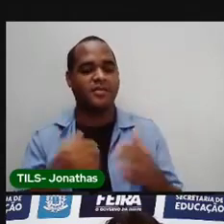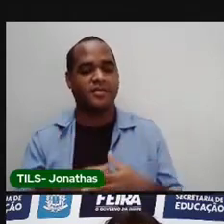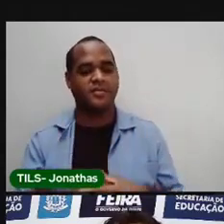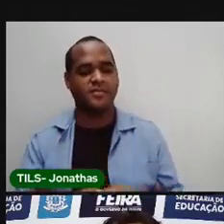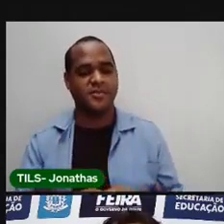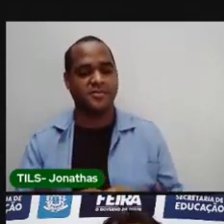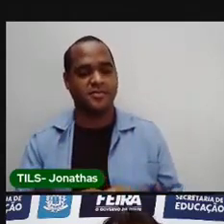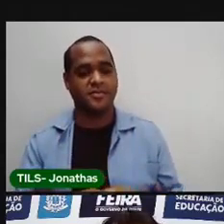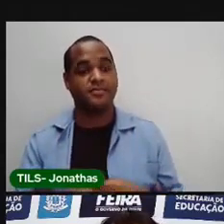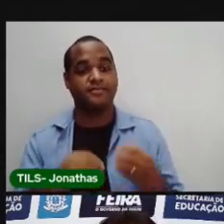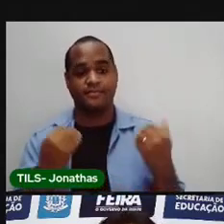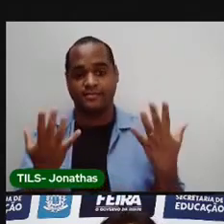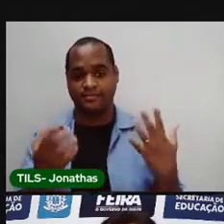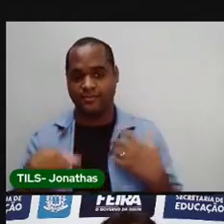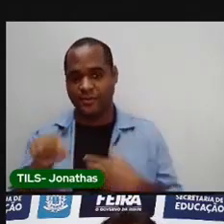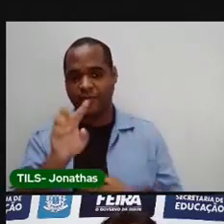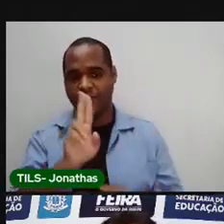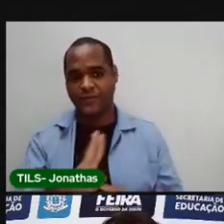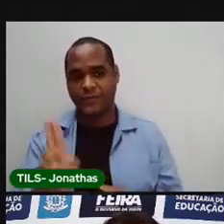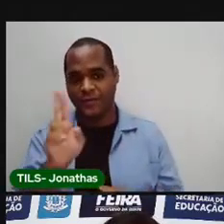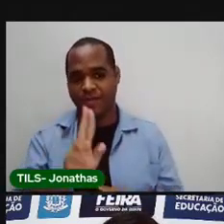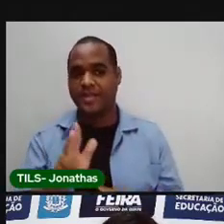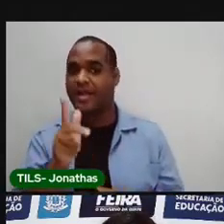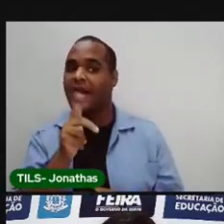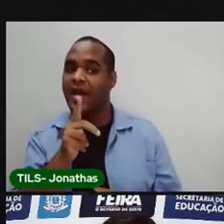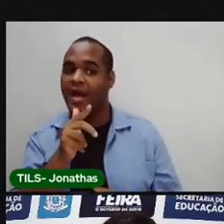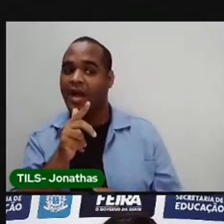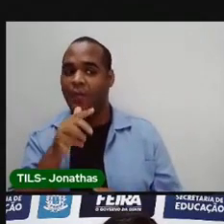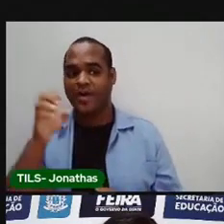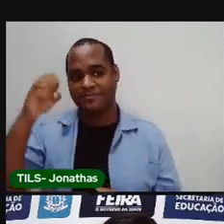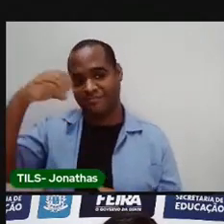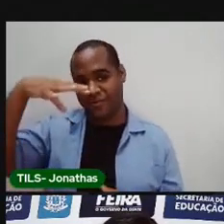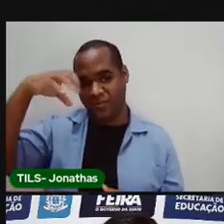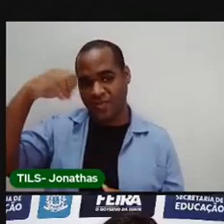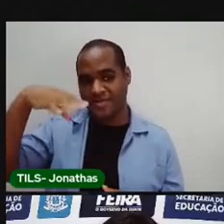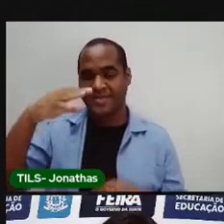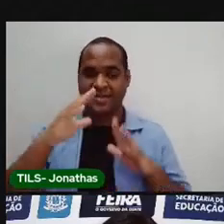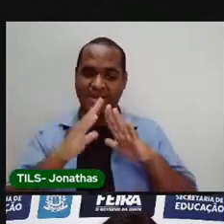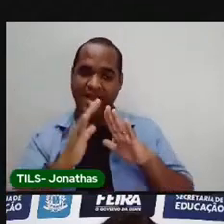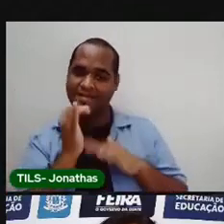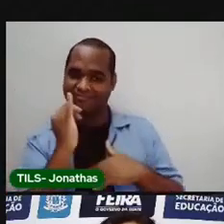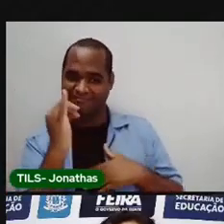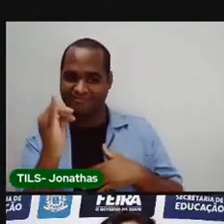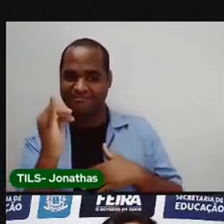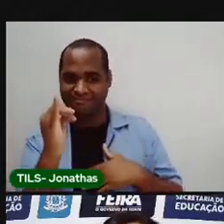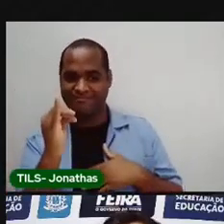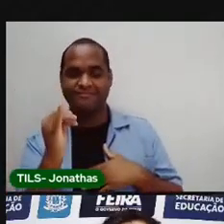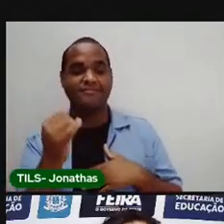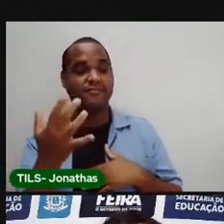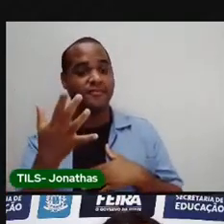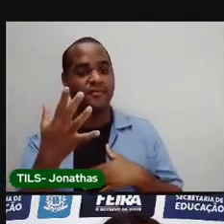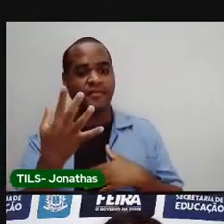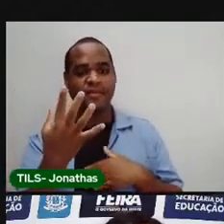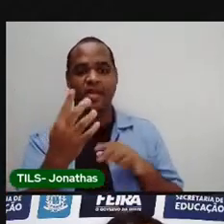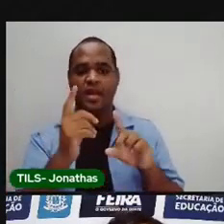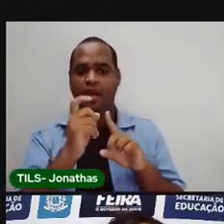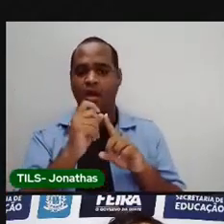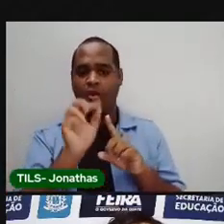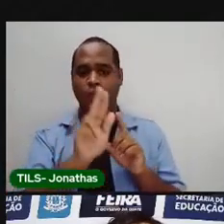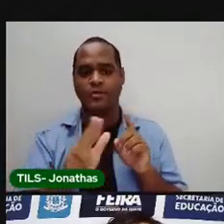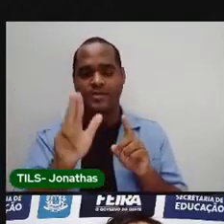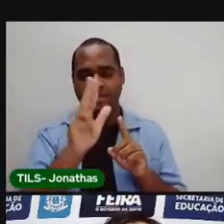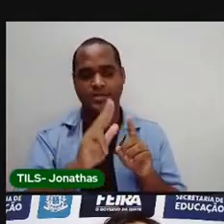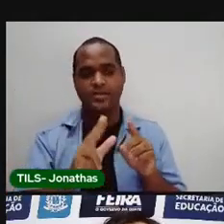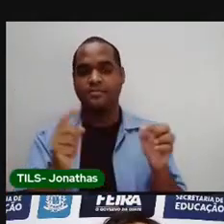a gente usa água e luz na nossa casa, certo? Então, quando a gente usa,